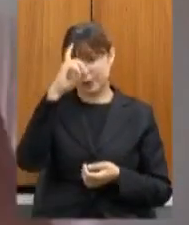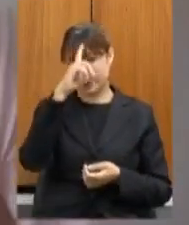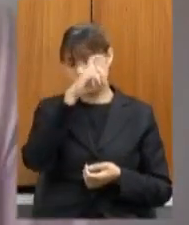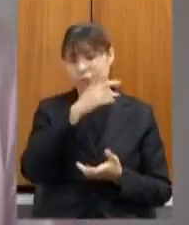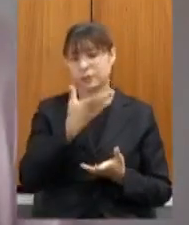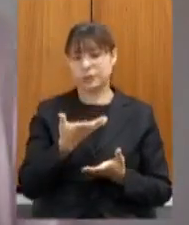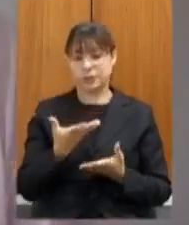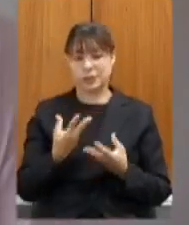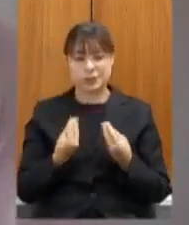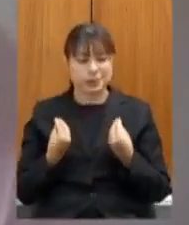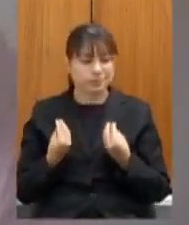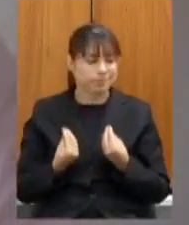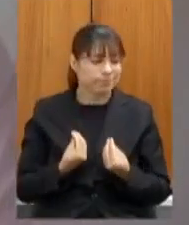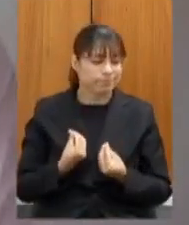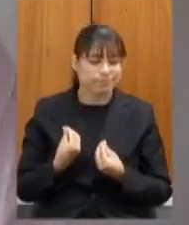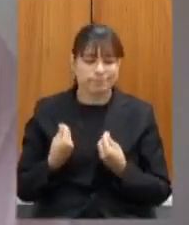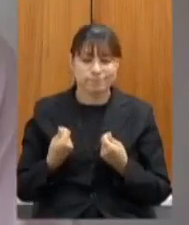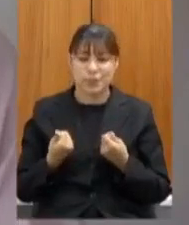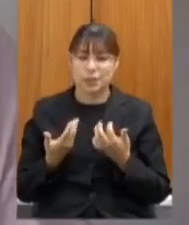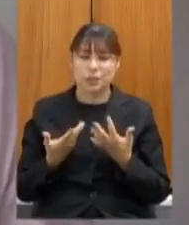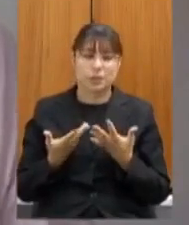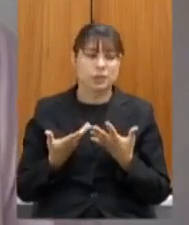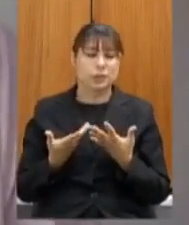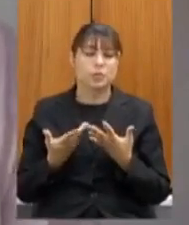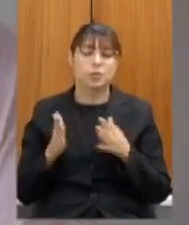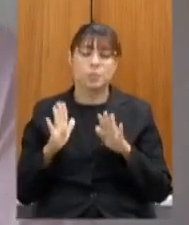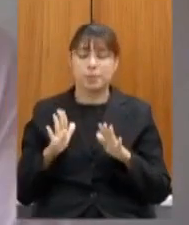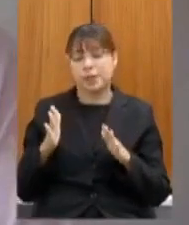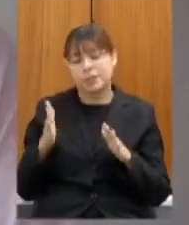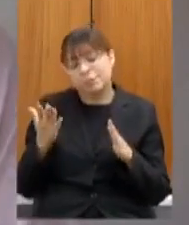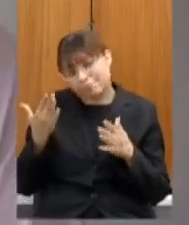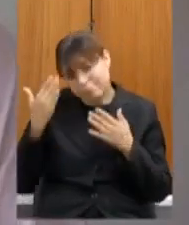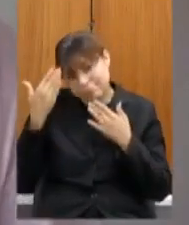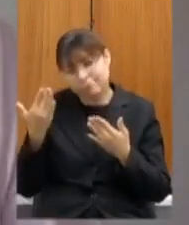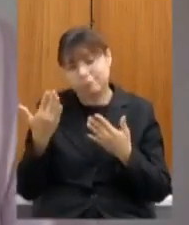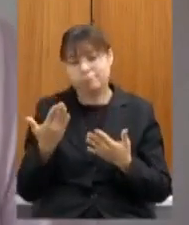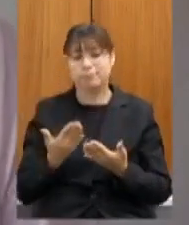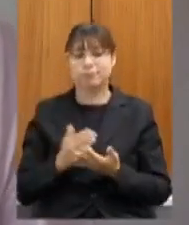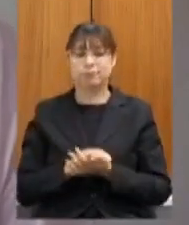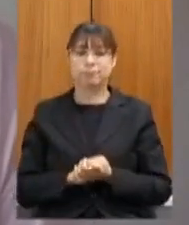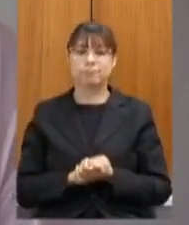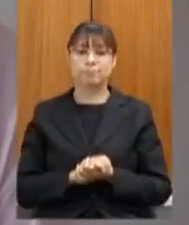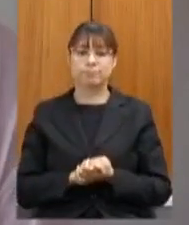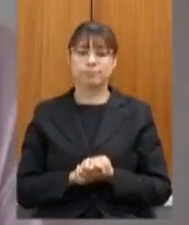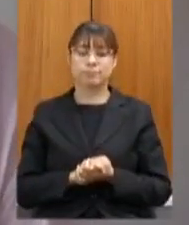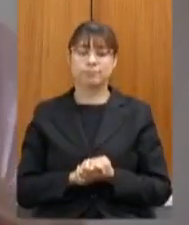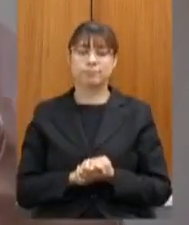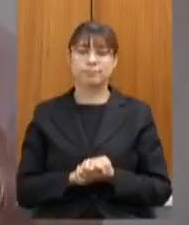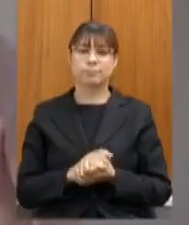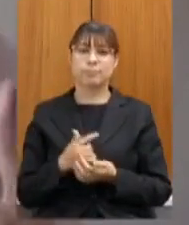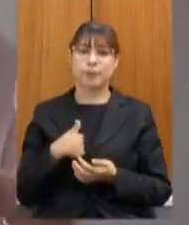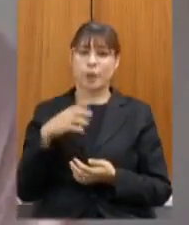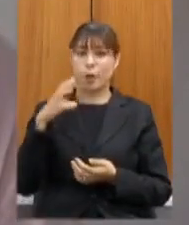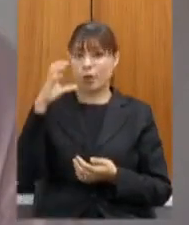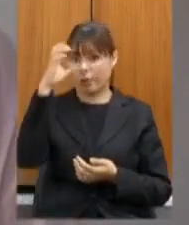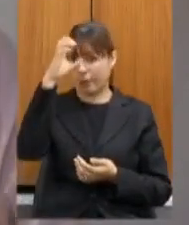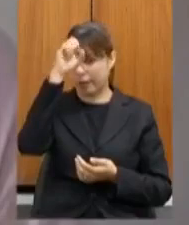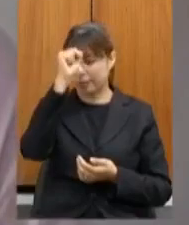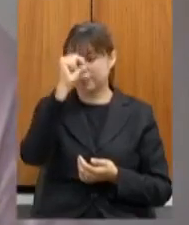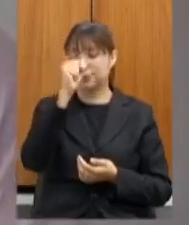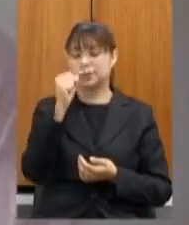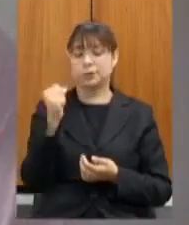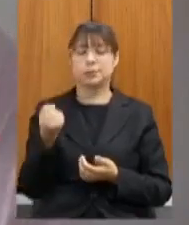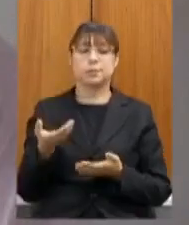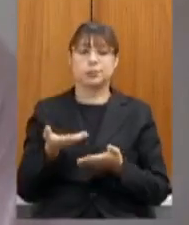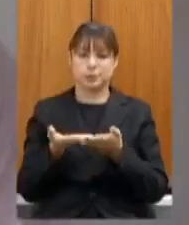ter essa sensibilidade mas eu agradeço muito eu estou aprendendo muito com cada um de